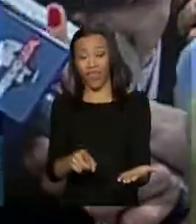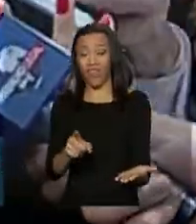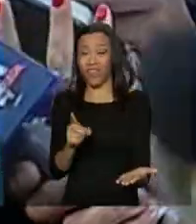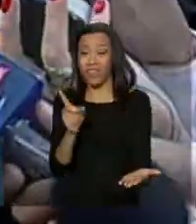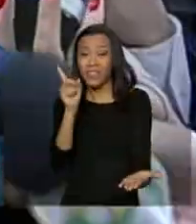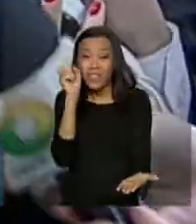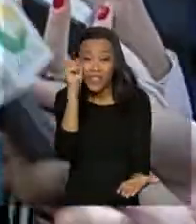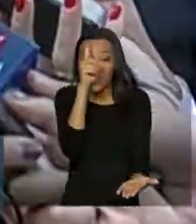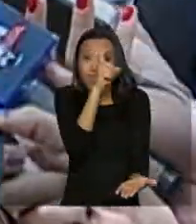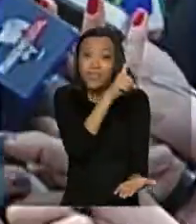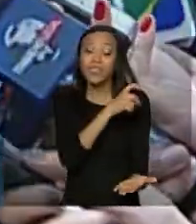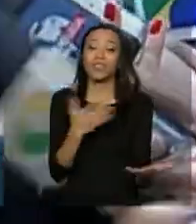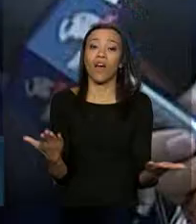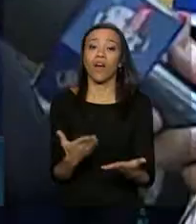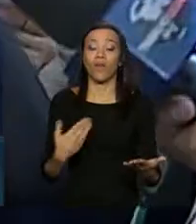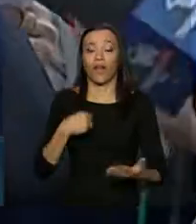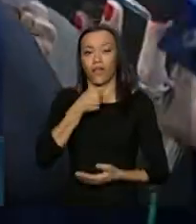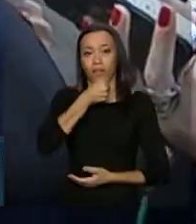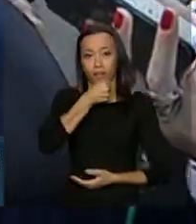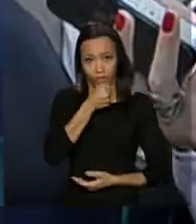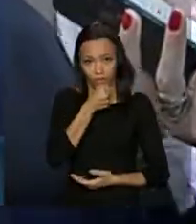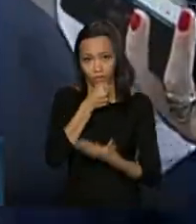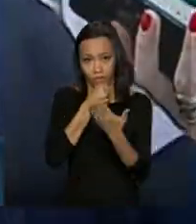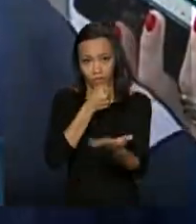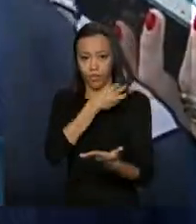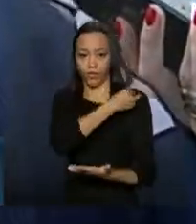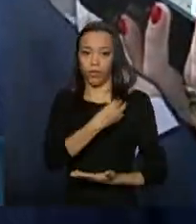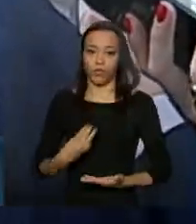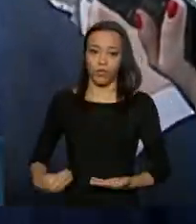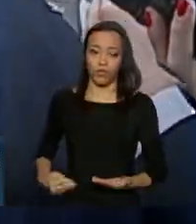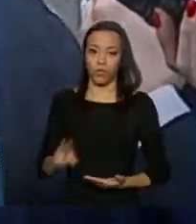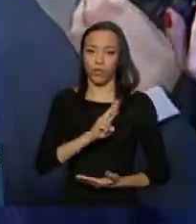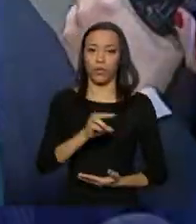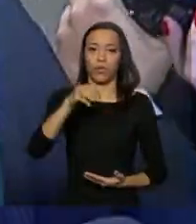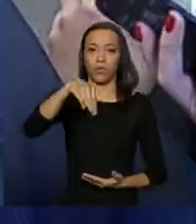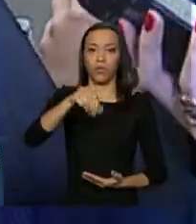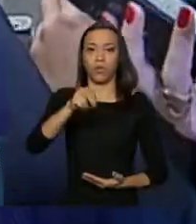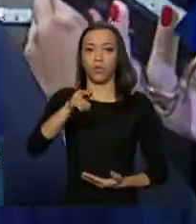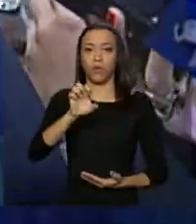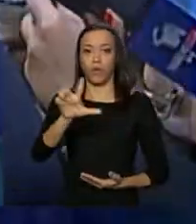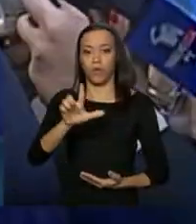humana. Vamos acompanhar agora a entrevista coletiva com o ministro Manuel Dias.